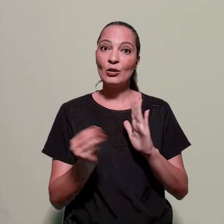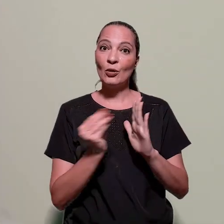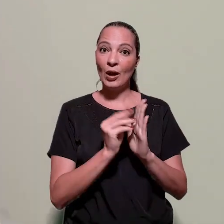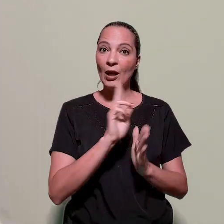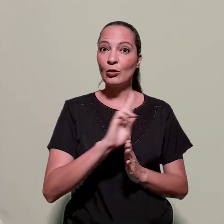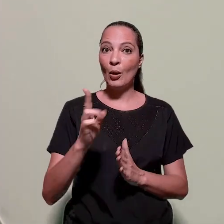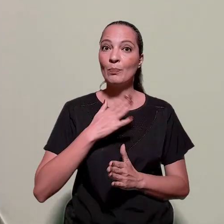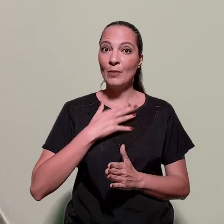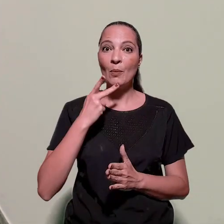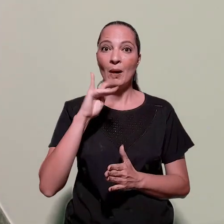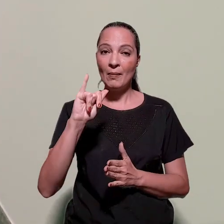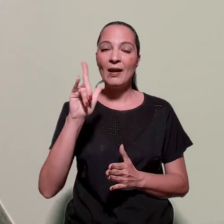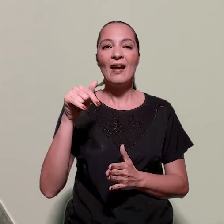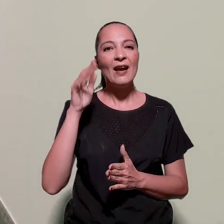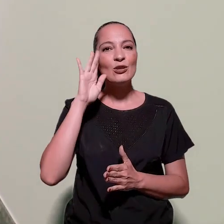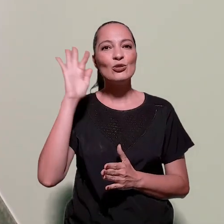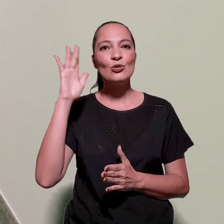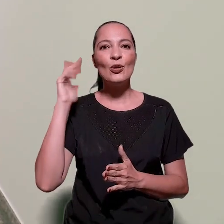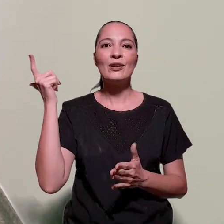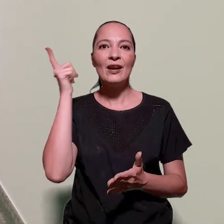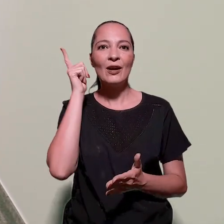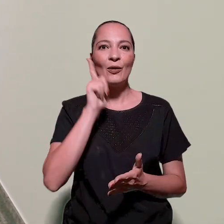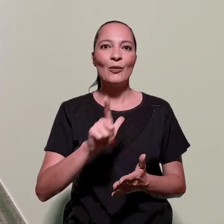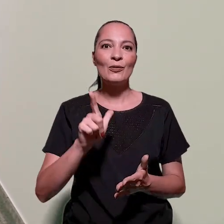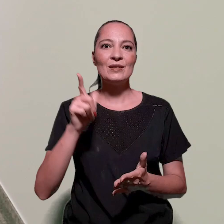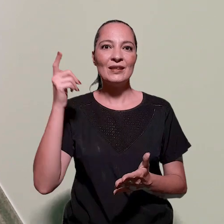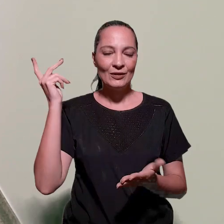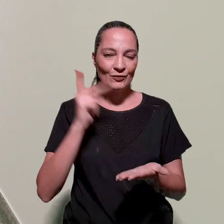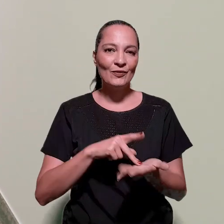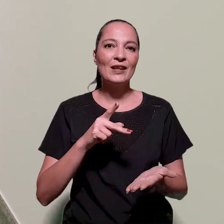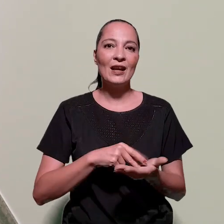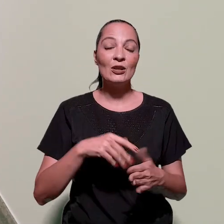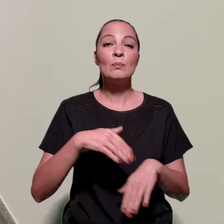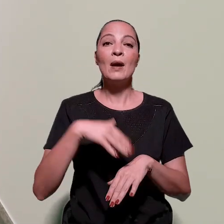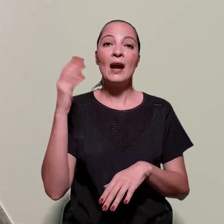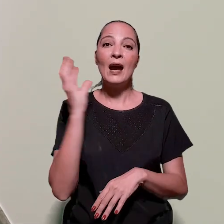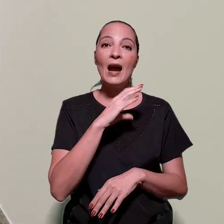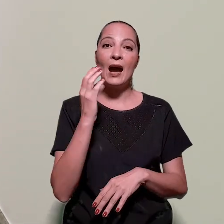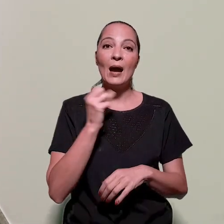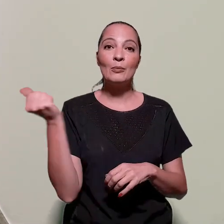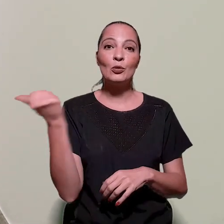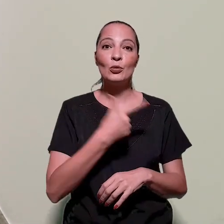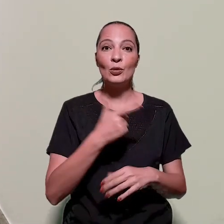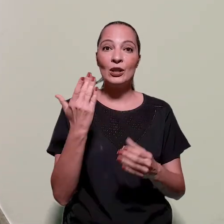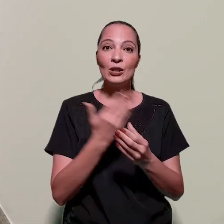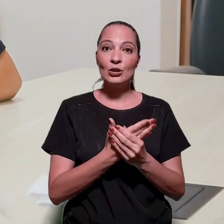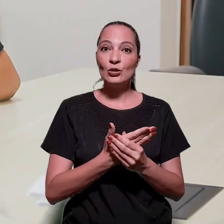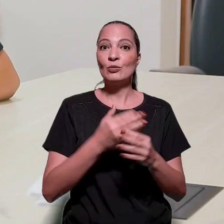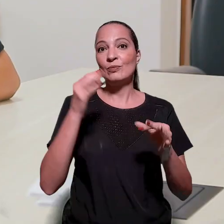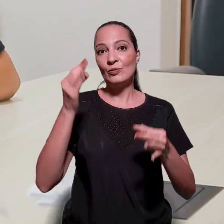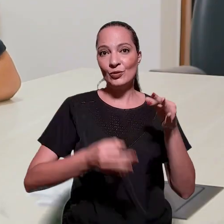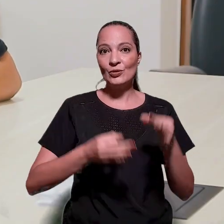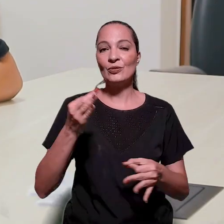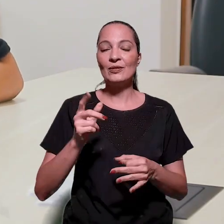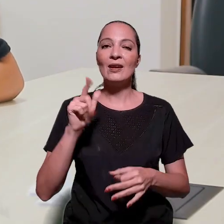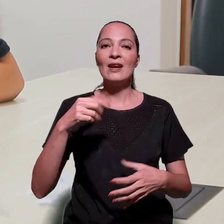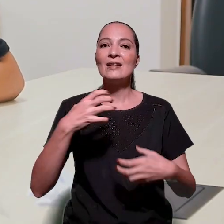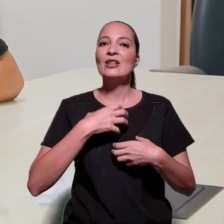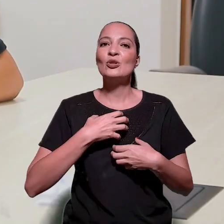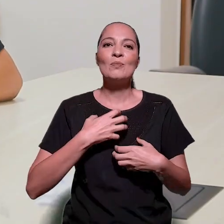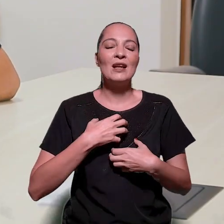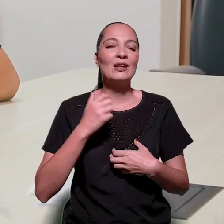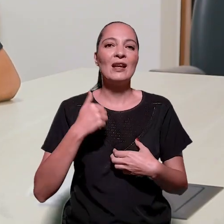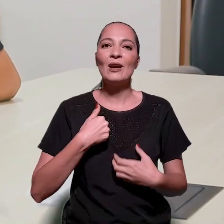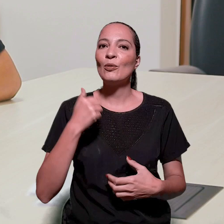meu pai tem nome, foi um sonho realizado. Foi uma coisa bem mais rápida do que entrar na justiça, um sentimento que